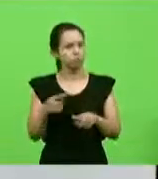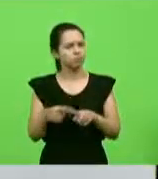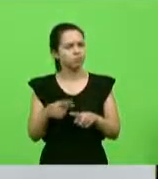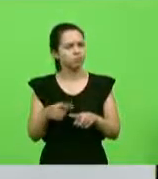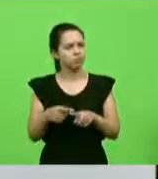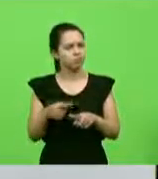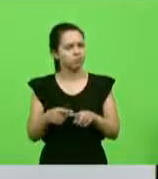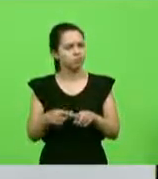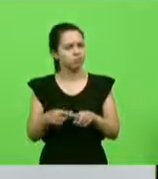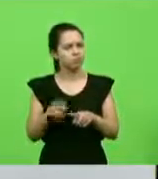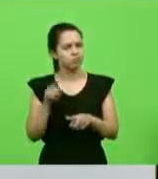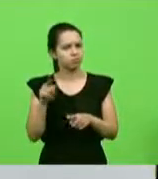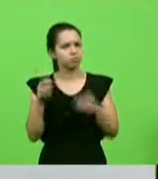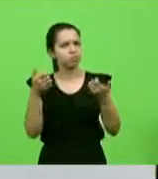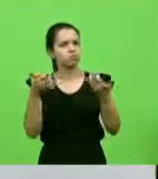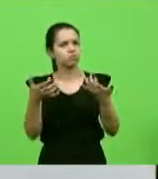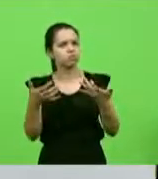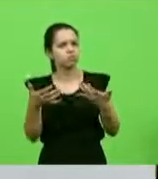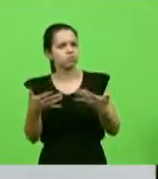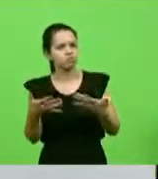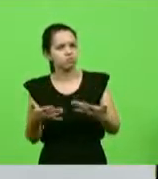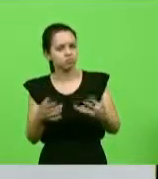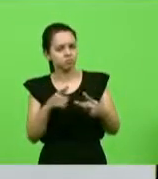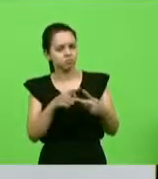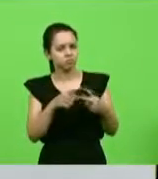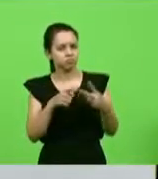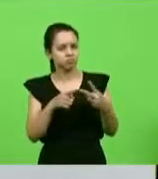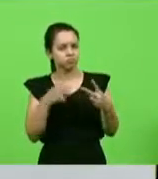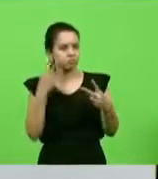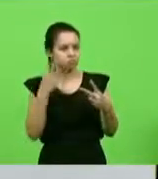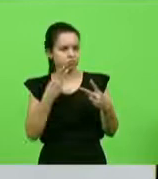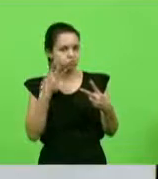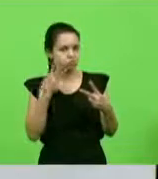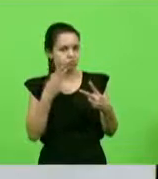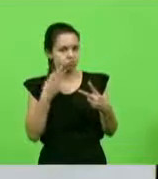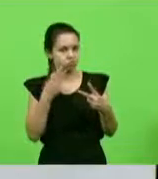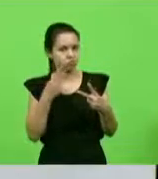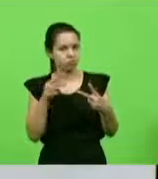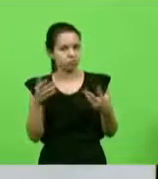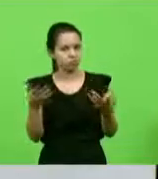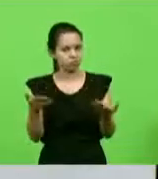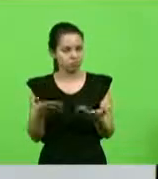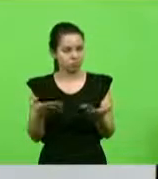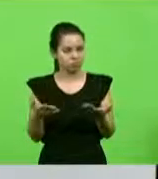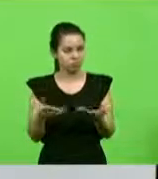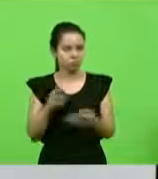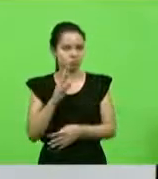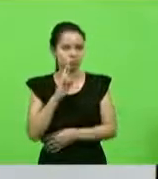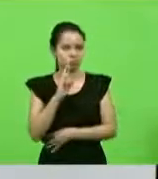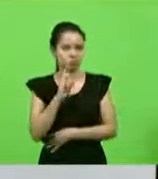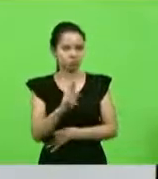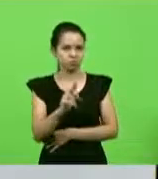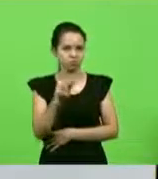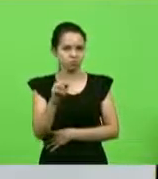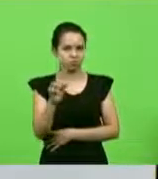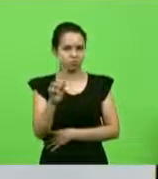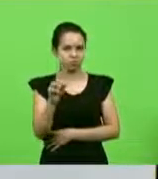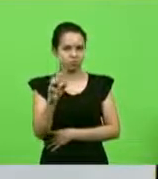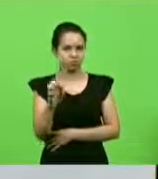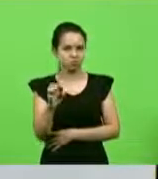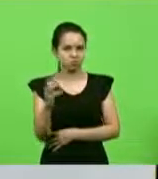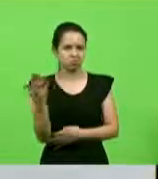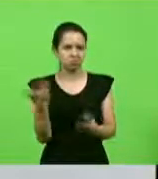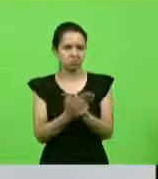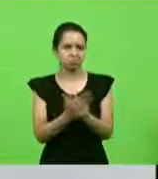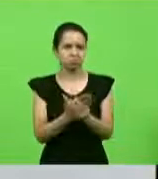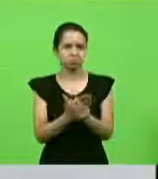Militar citou dois candidatos a vereador, está respondendo um PAD, processo de, não sei o